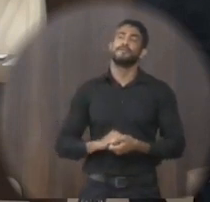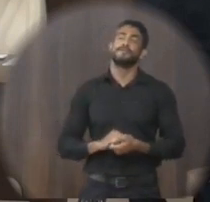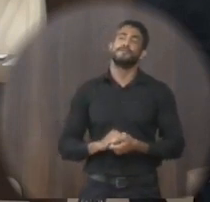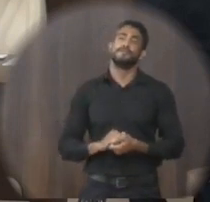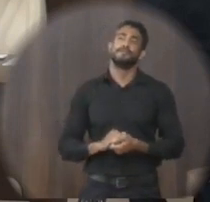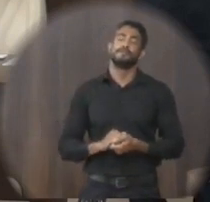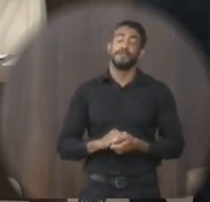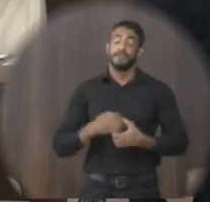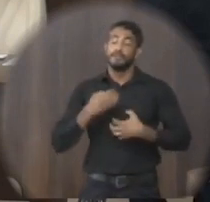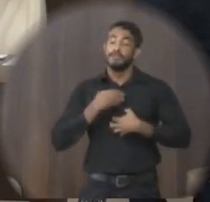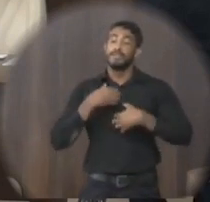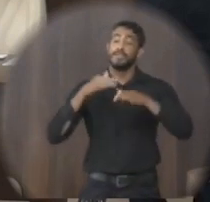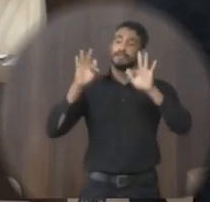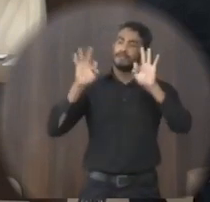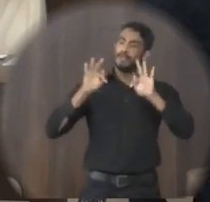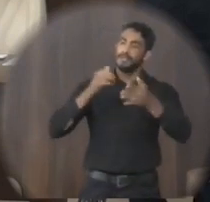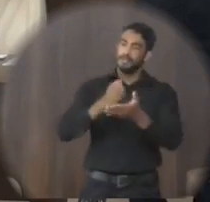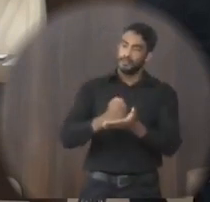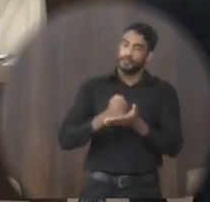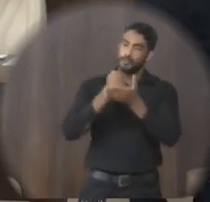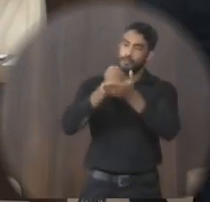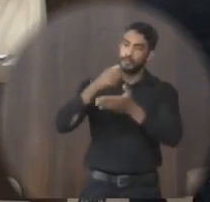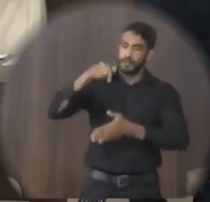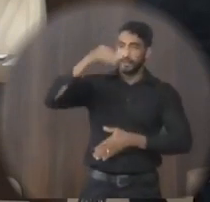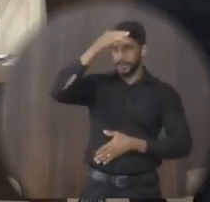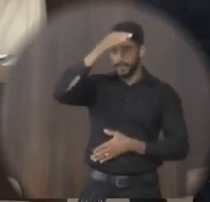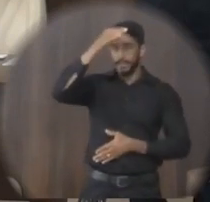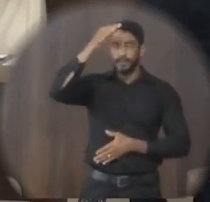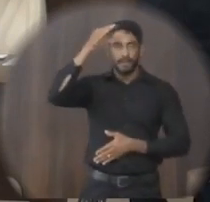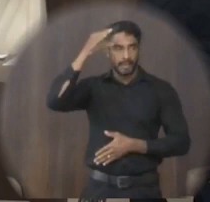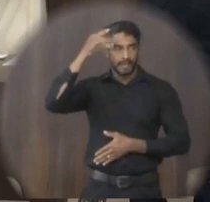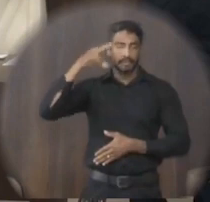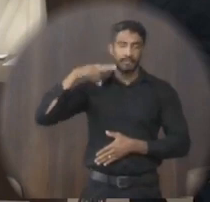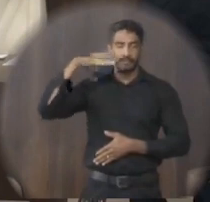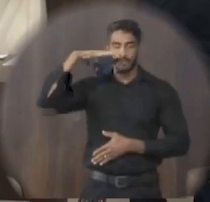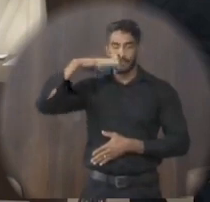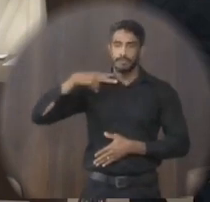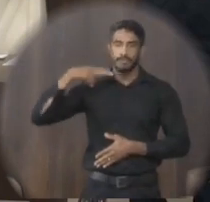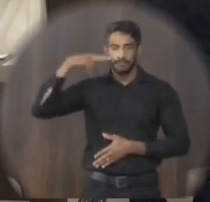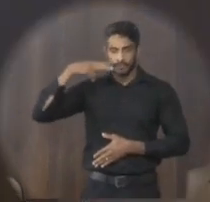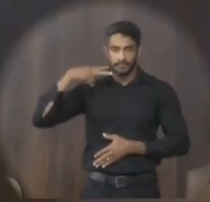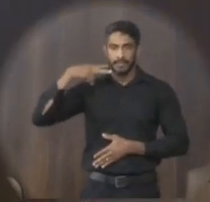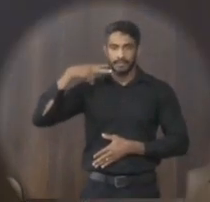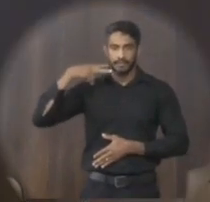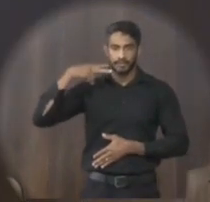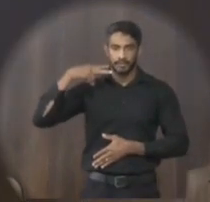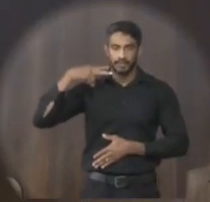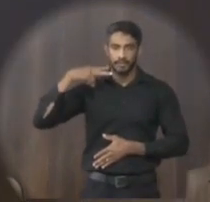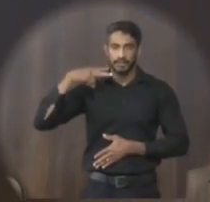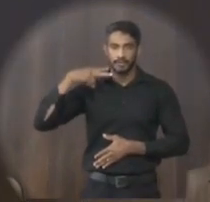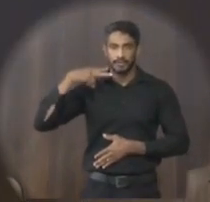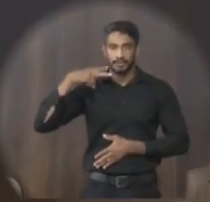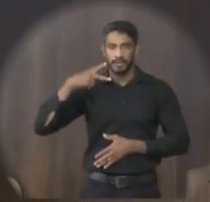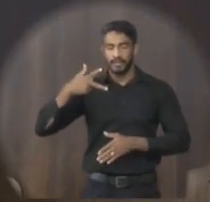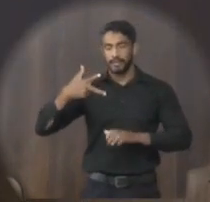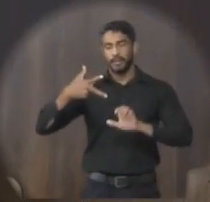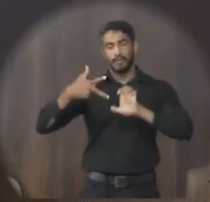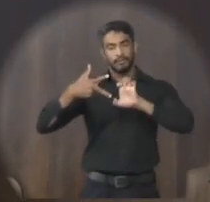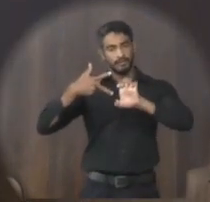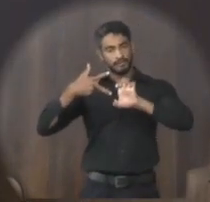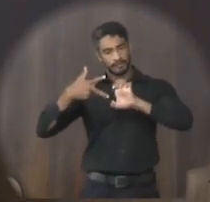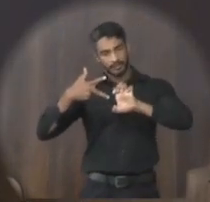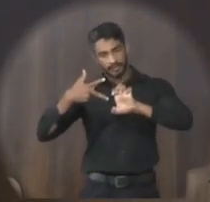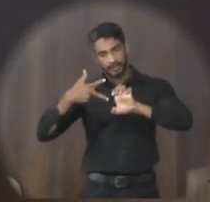fico feliz com o apoio da Câmara, dos vereadores, dos poderes administrativos